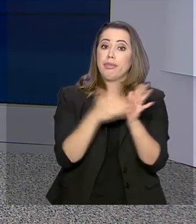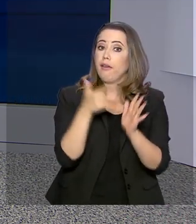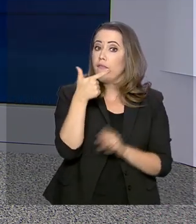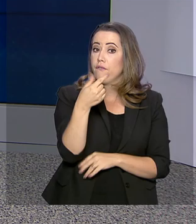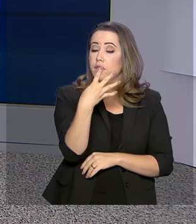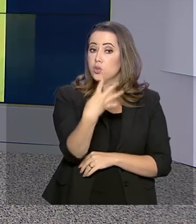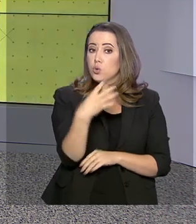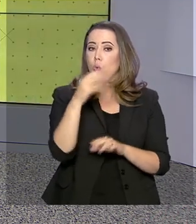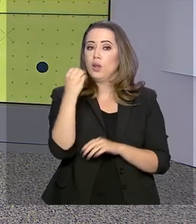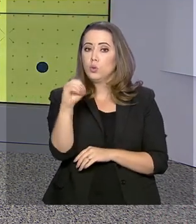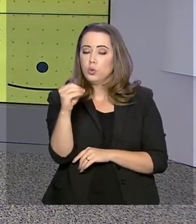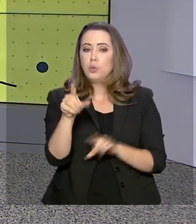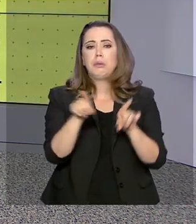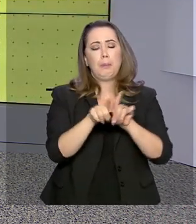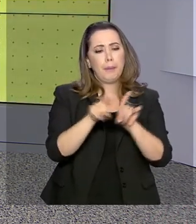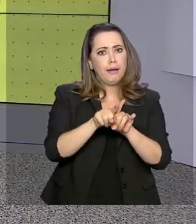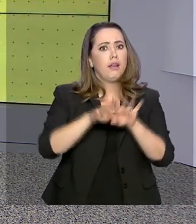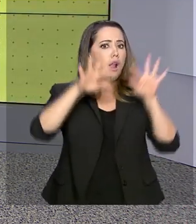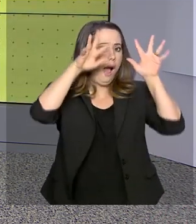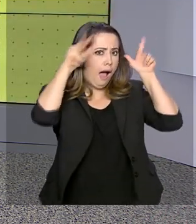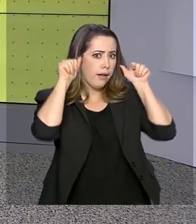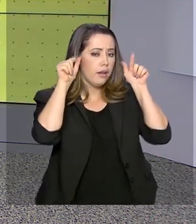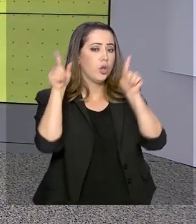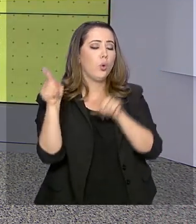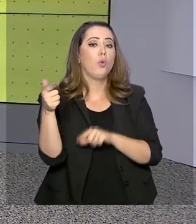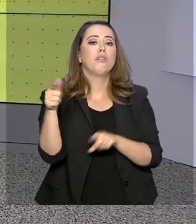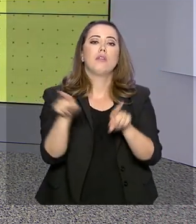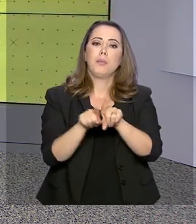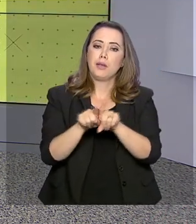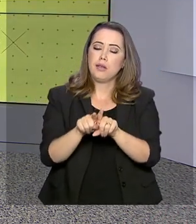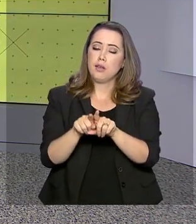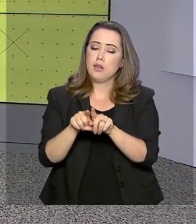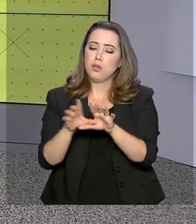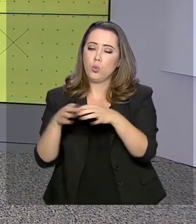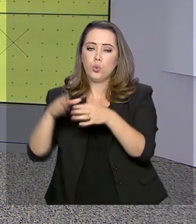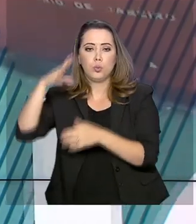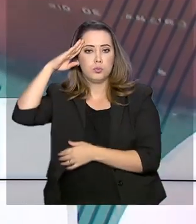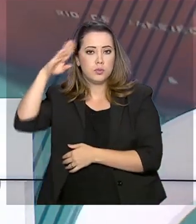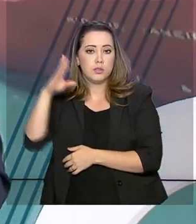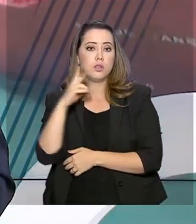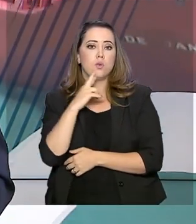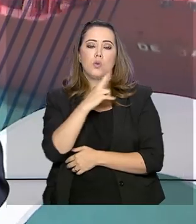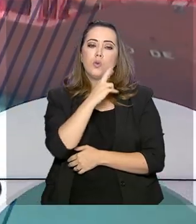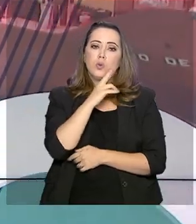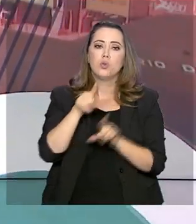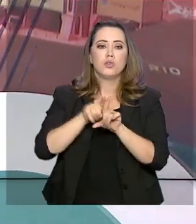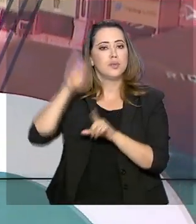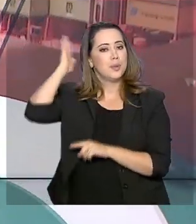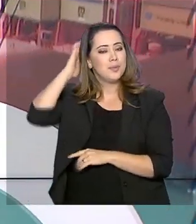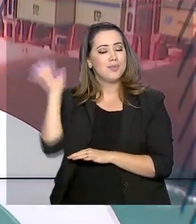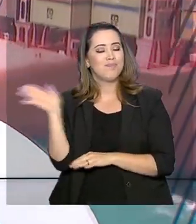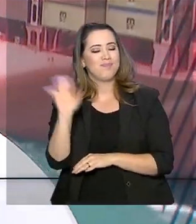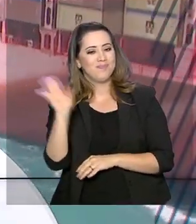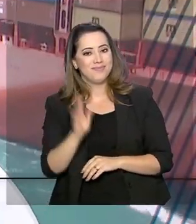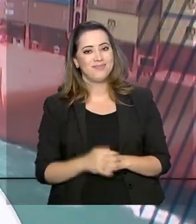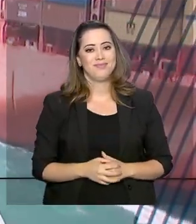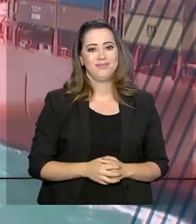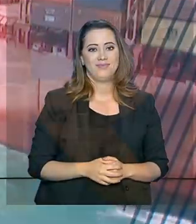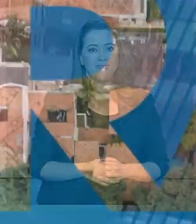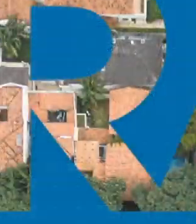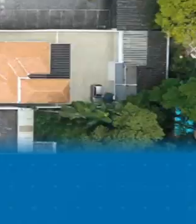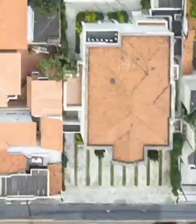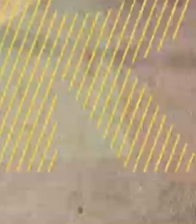outubro. Além do Acre, a Força Nacional também está em Rondônia e no Pará. A gente fica por aqui. Até a próxima edição.